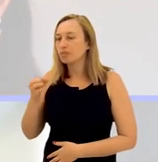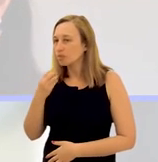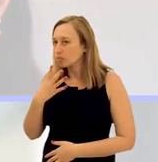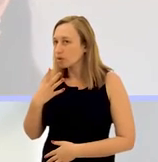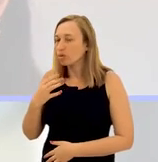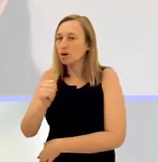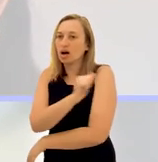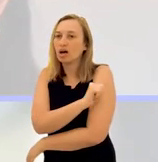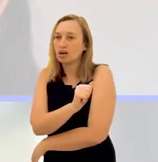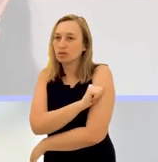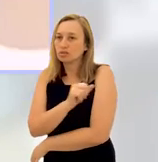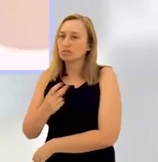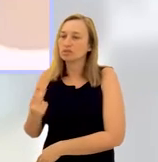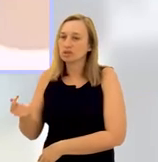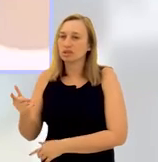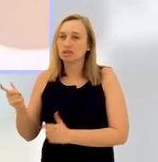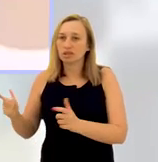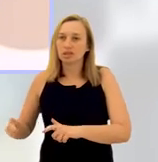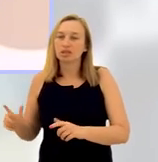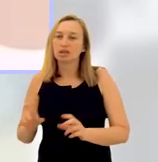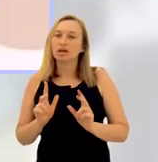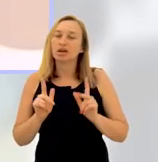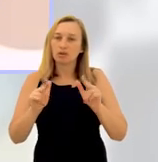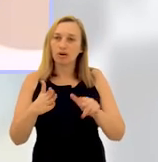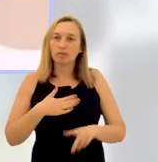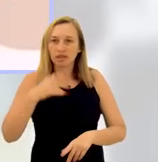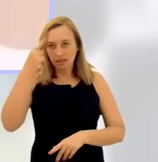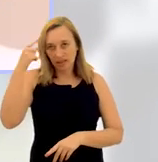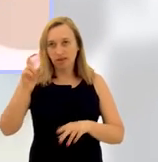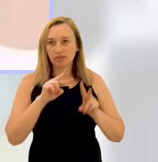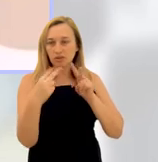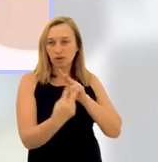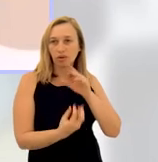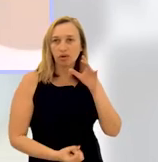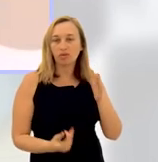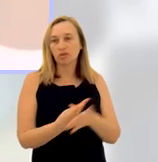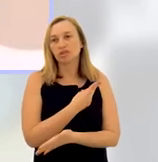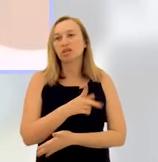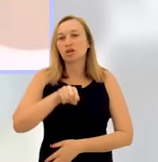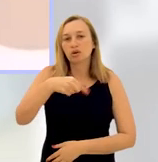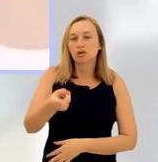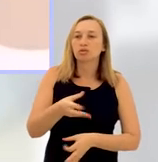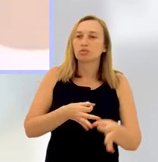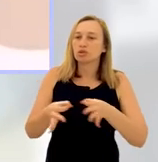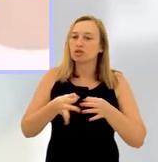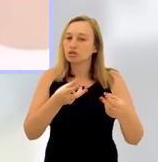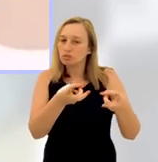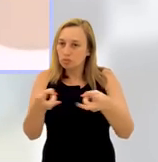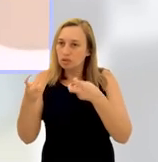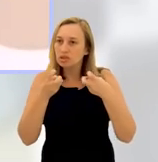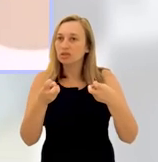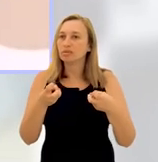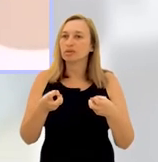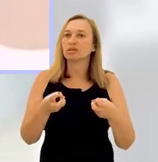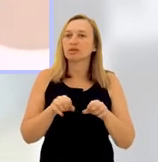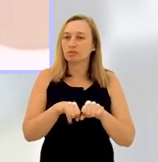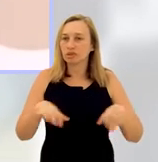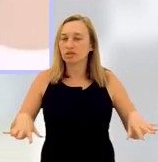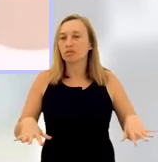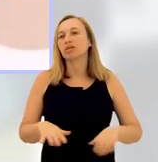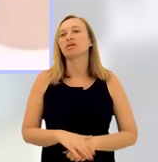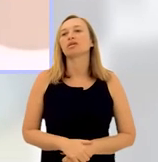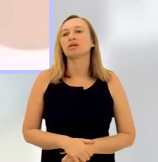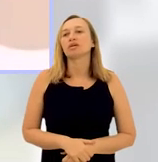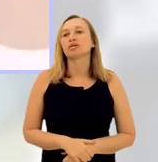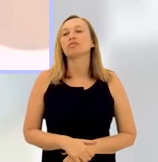porque saem bons frutos, como o Maia da Penha Virtual surgiu. Então, todos os outros projetos, como a gente percebeu e vem percebendo, inclusive,